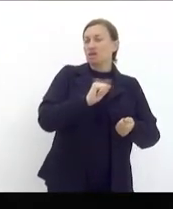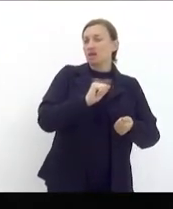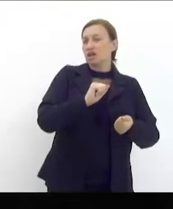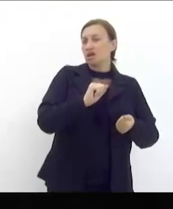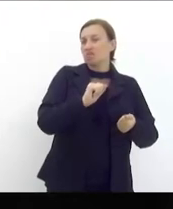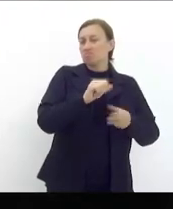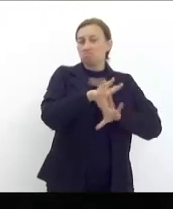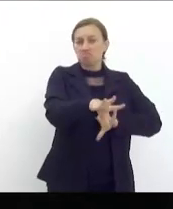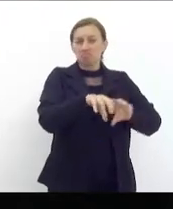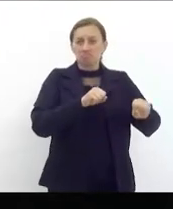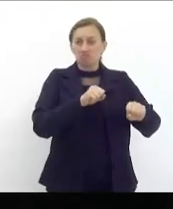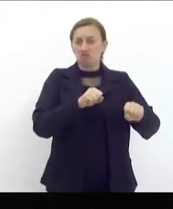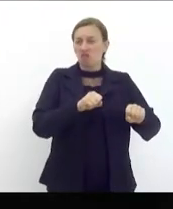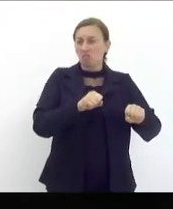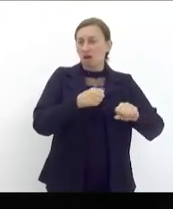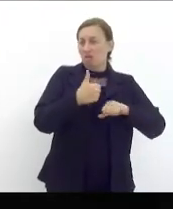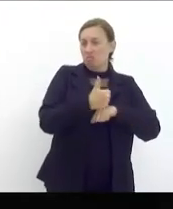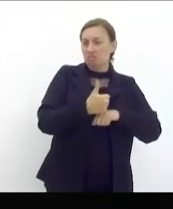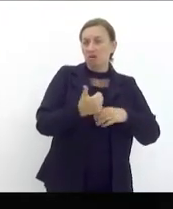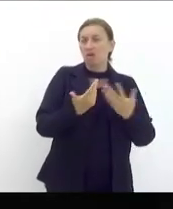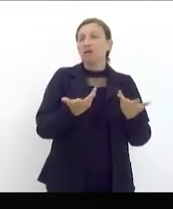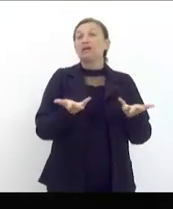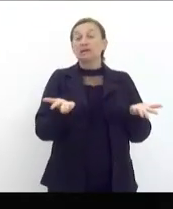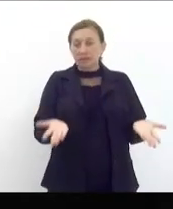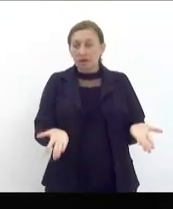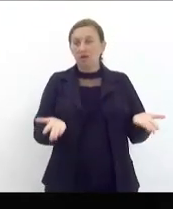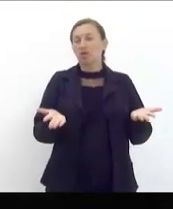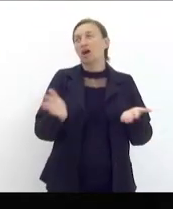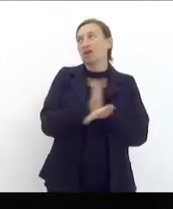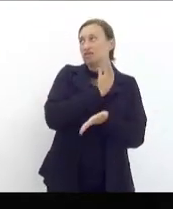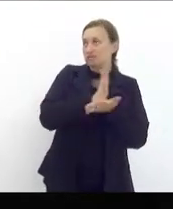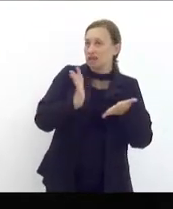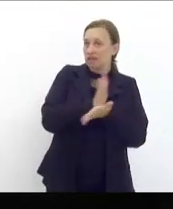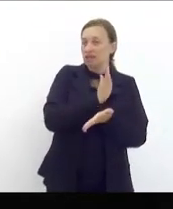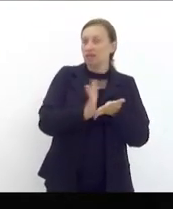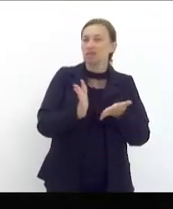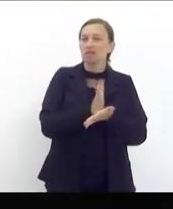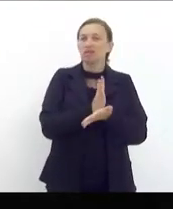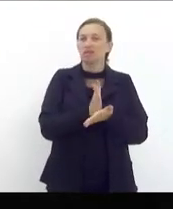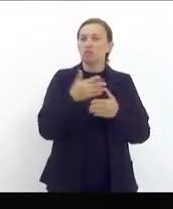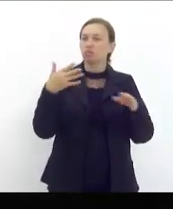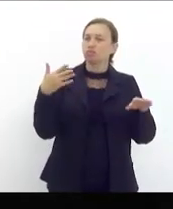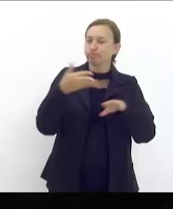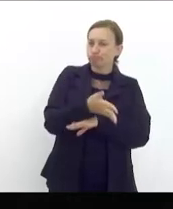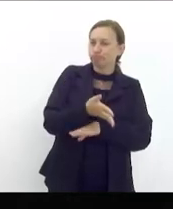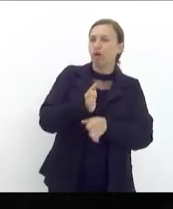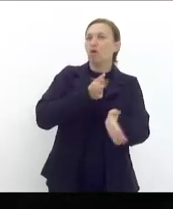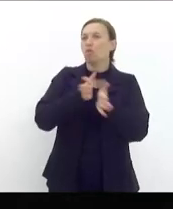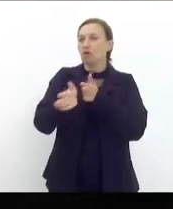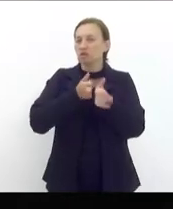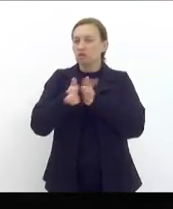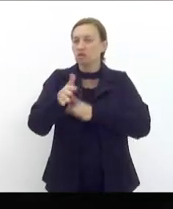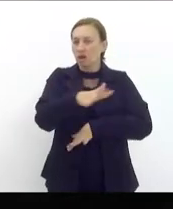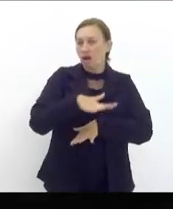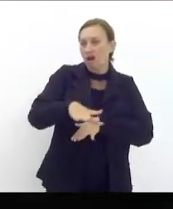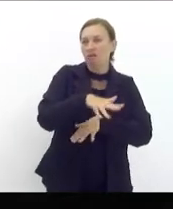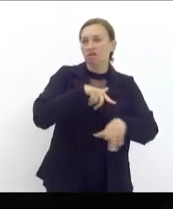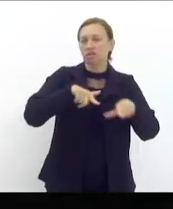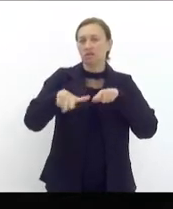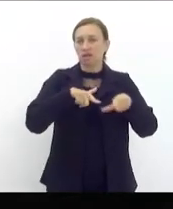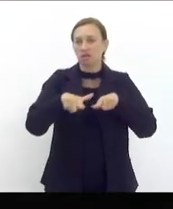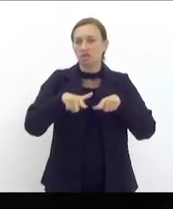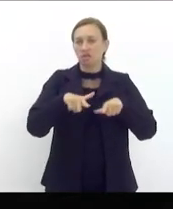então isso tem a ver também muitas vezes com a sua entrada e o acesso ao mercado de trabalho